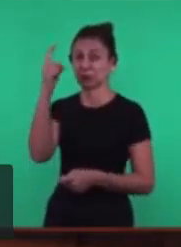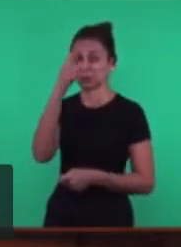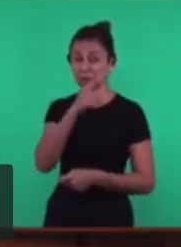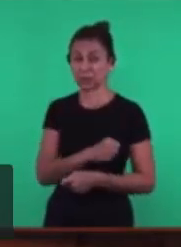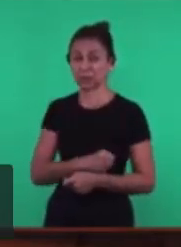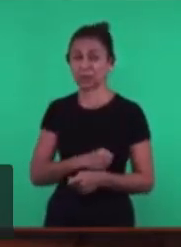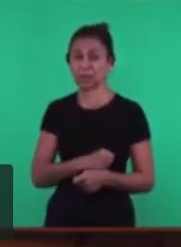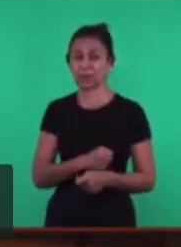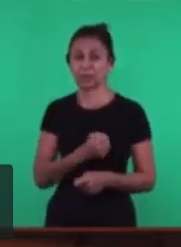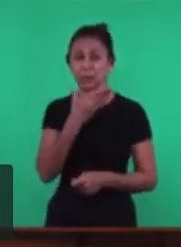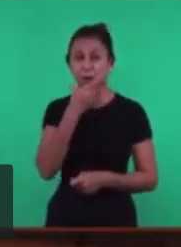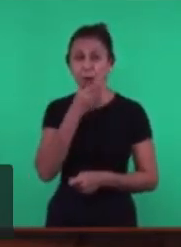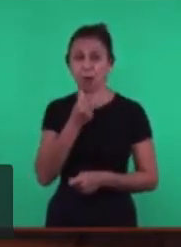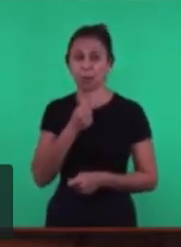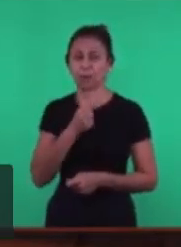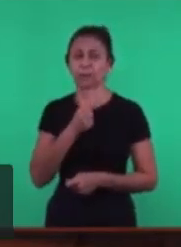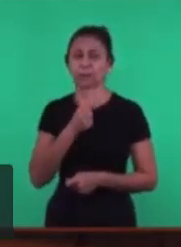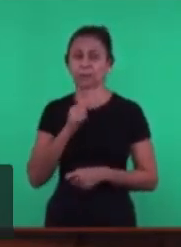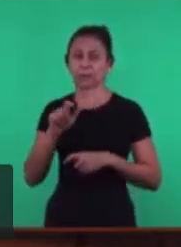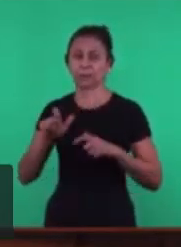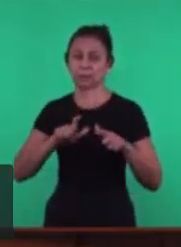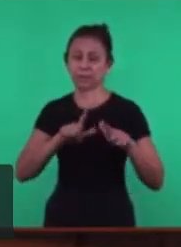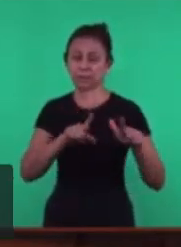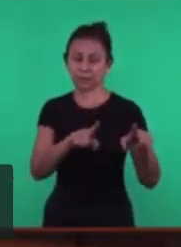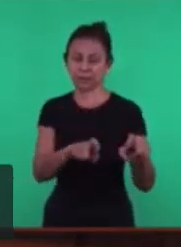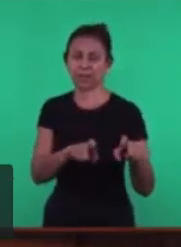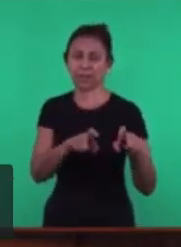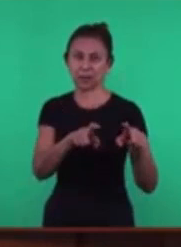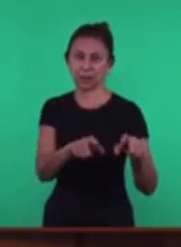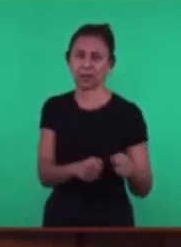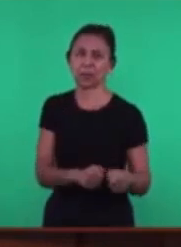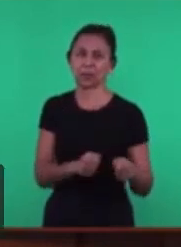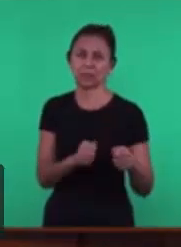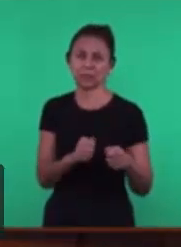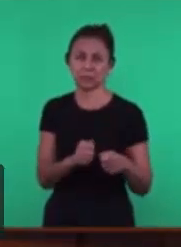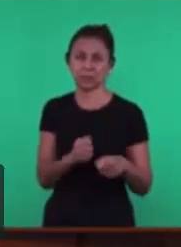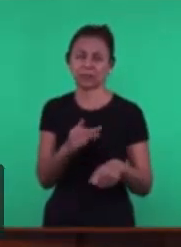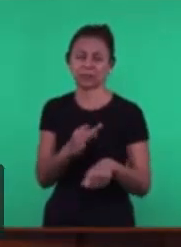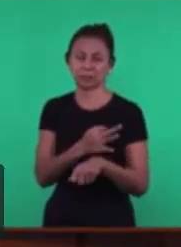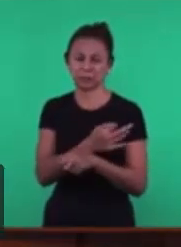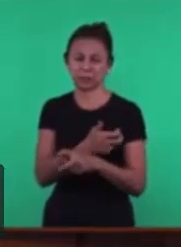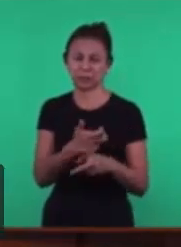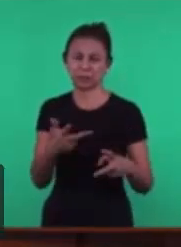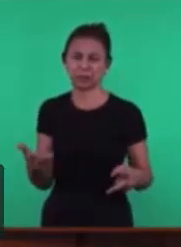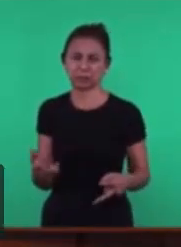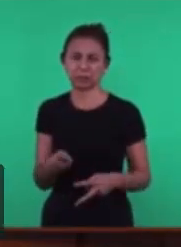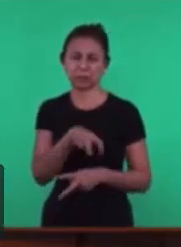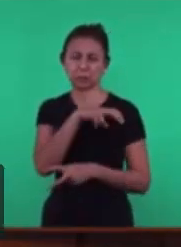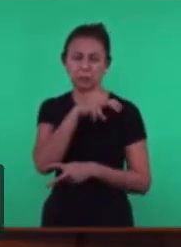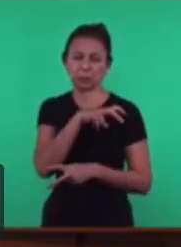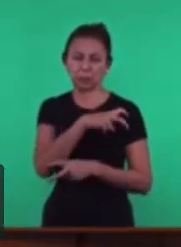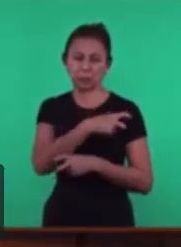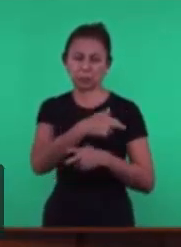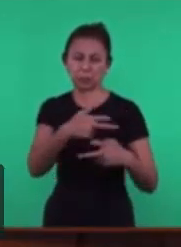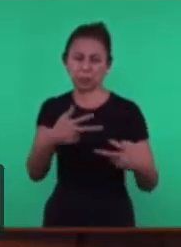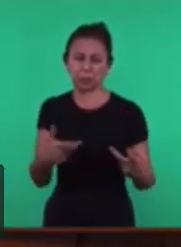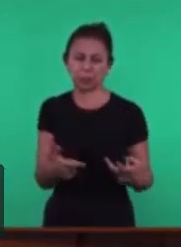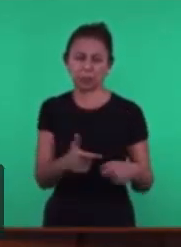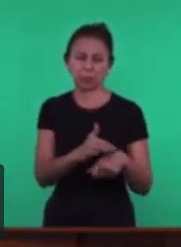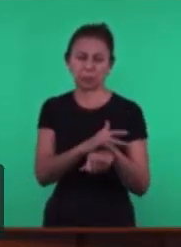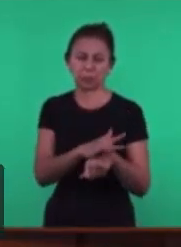Os que destroem O que se planta Aqueles que vão Em cima da vida Então